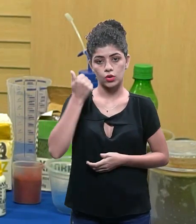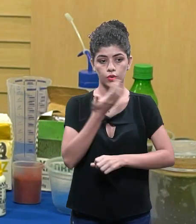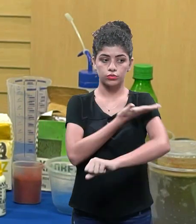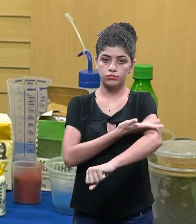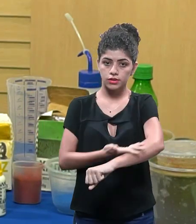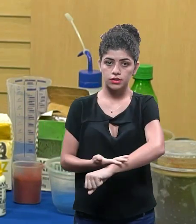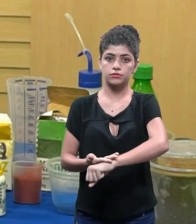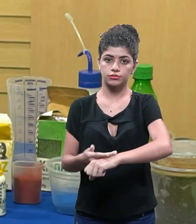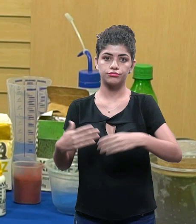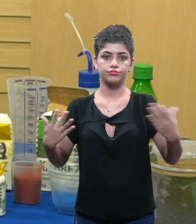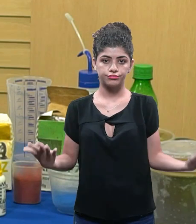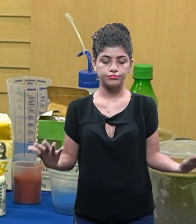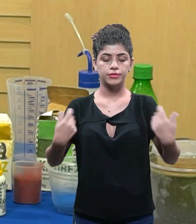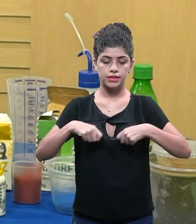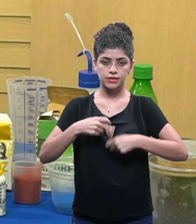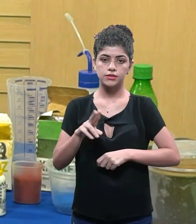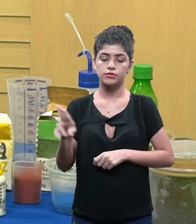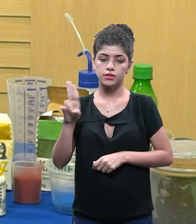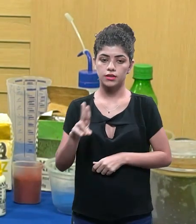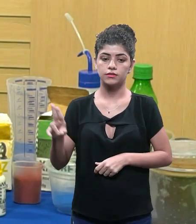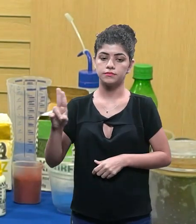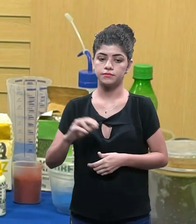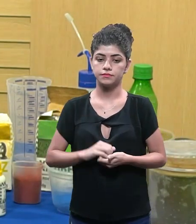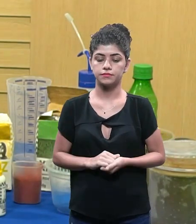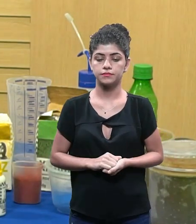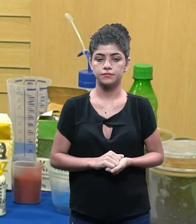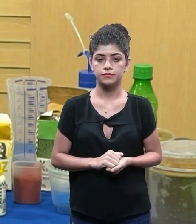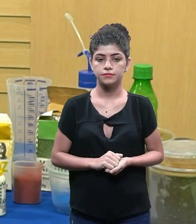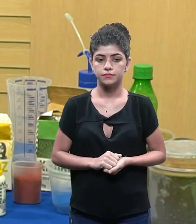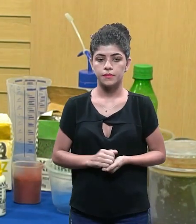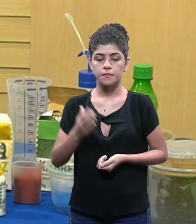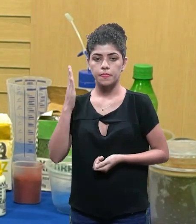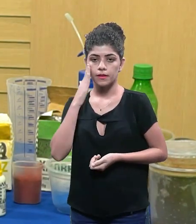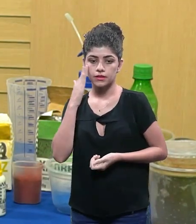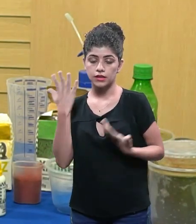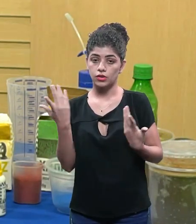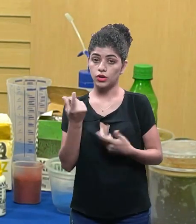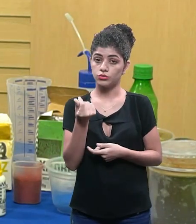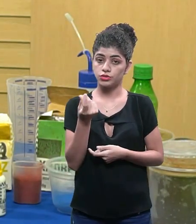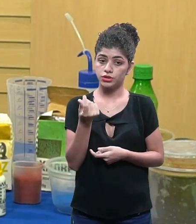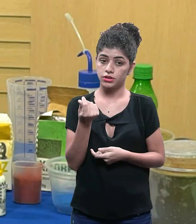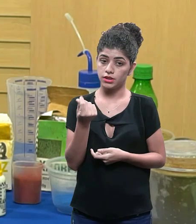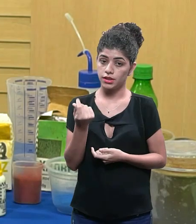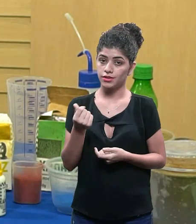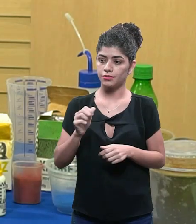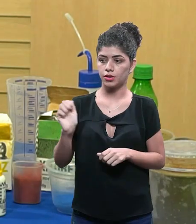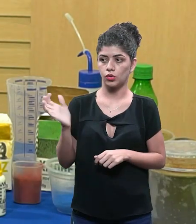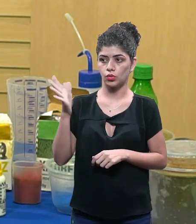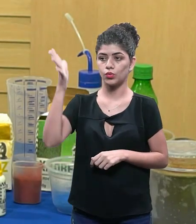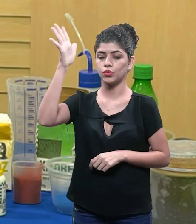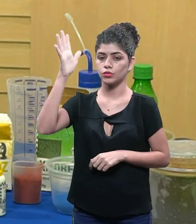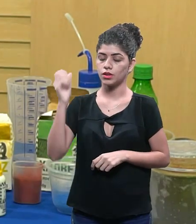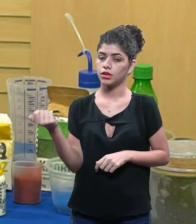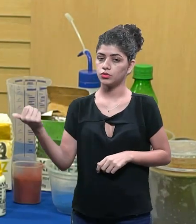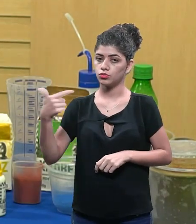maior, com clareza de cor, você vai ter que usar o cimento de base branca. Já pensando em custo, o cimento de base branca